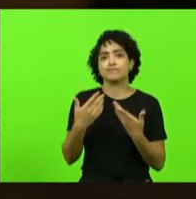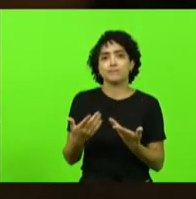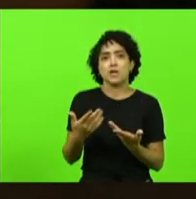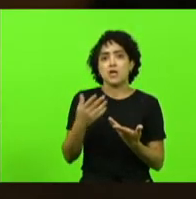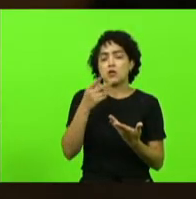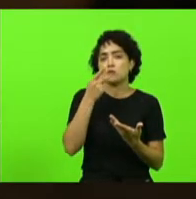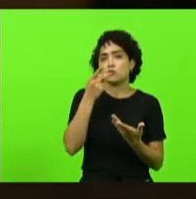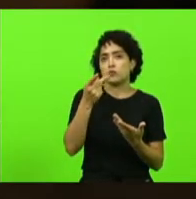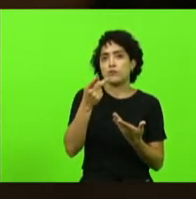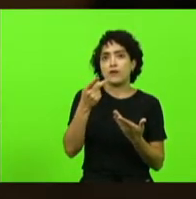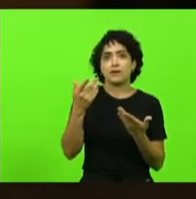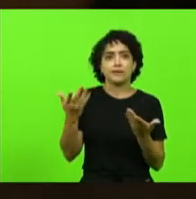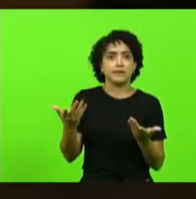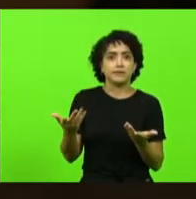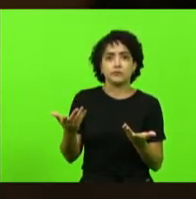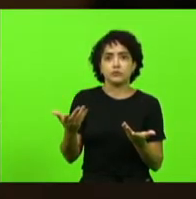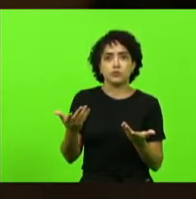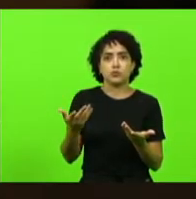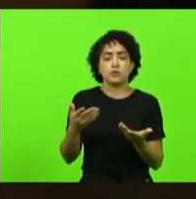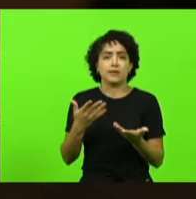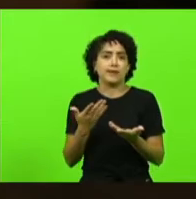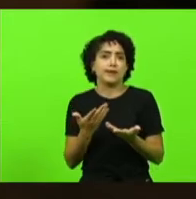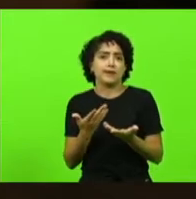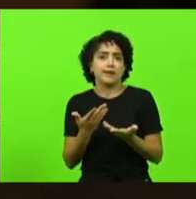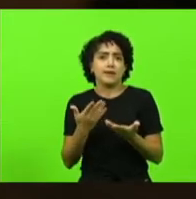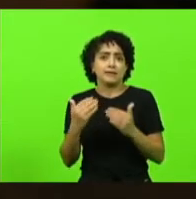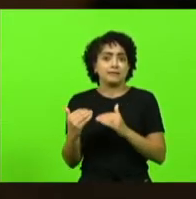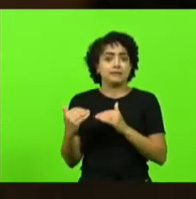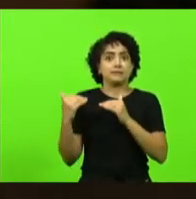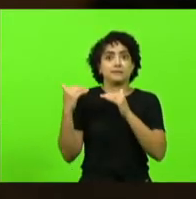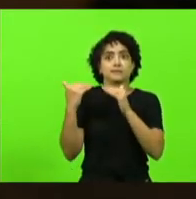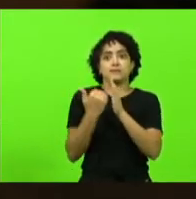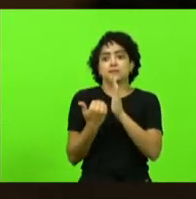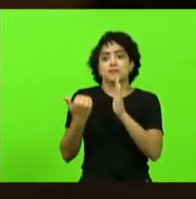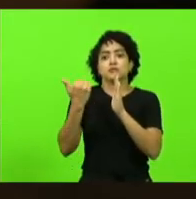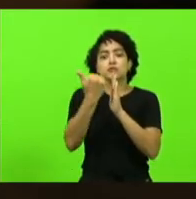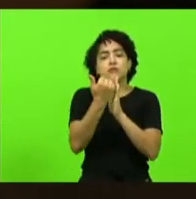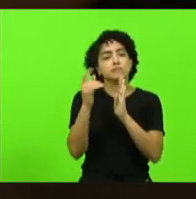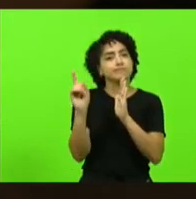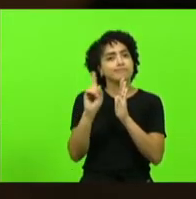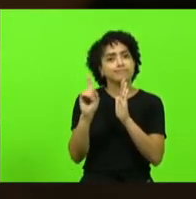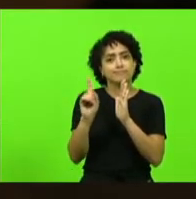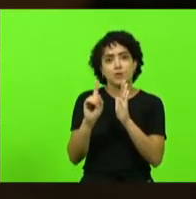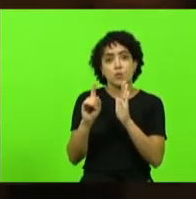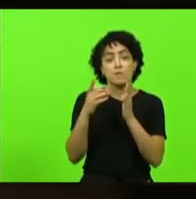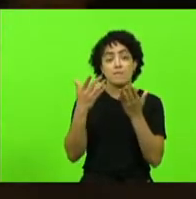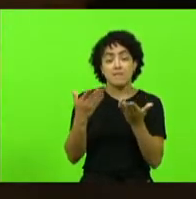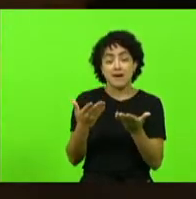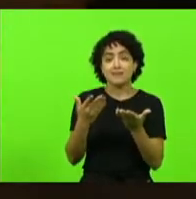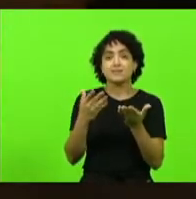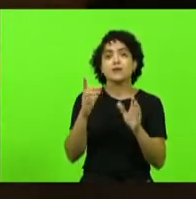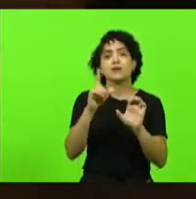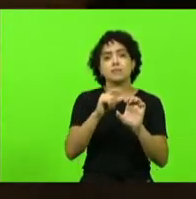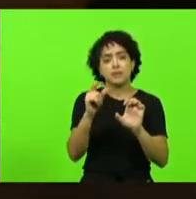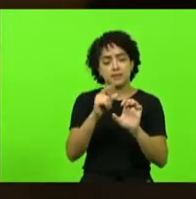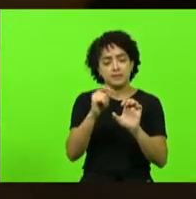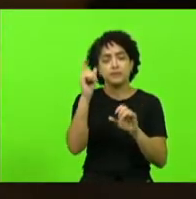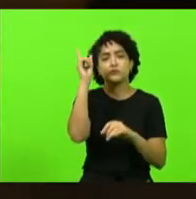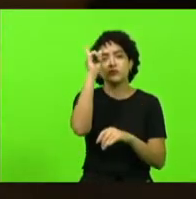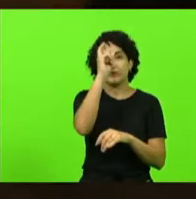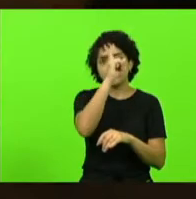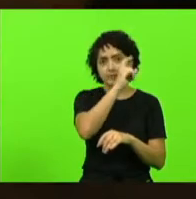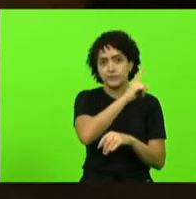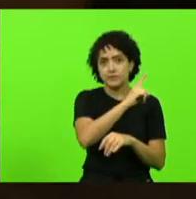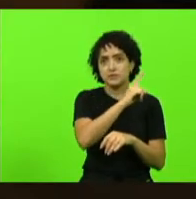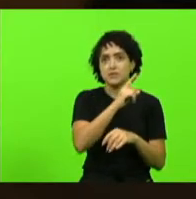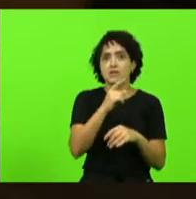alguma uso ou abusando de uma figura de linguagem mas empreender no Brasil é mais difícil do que empreender em